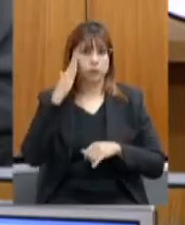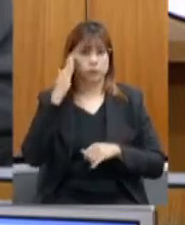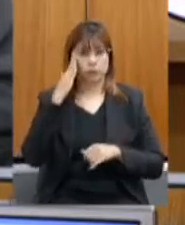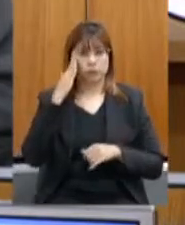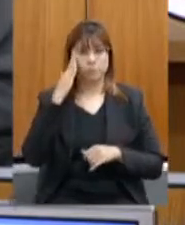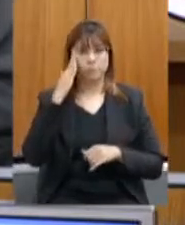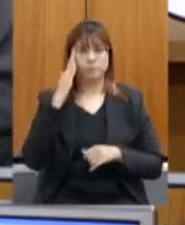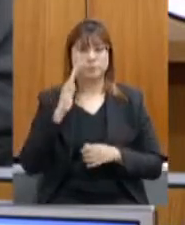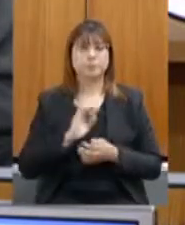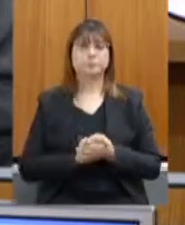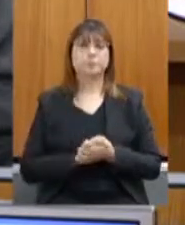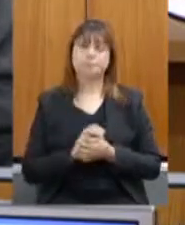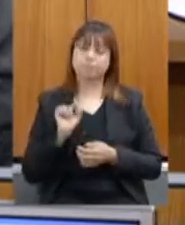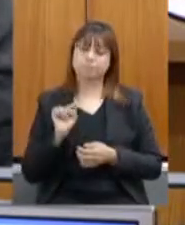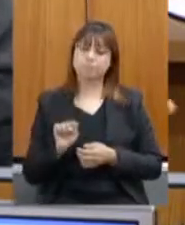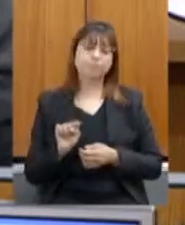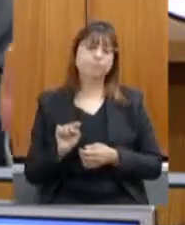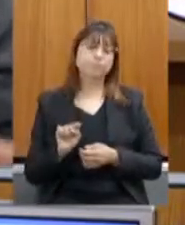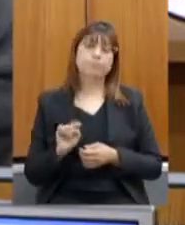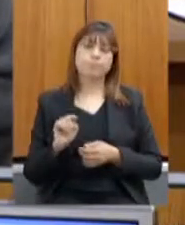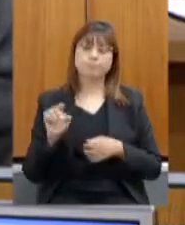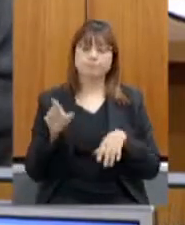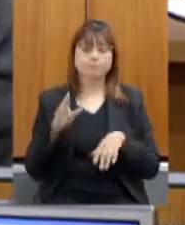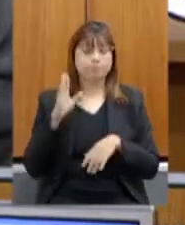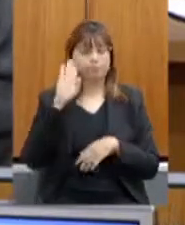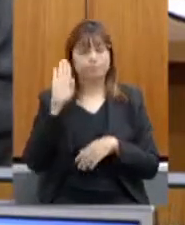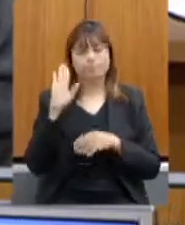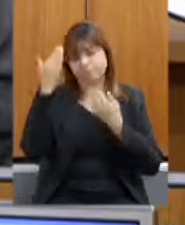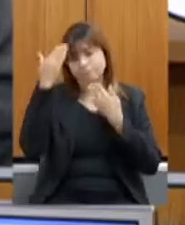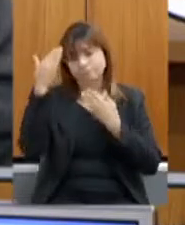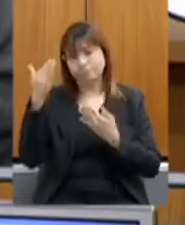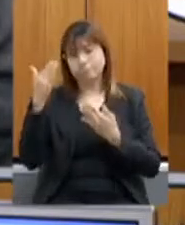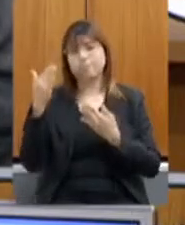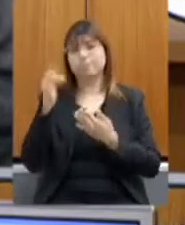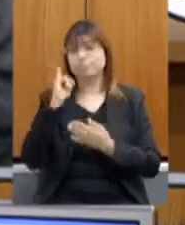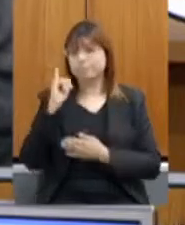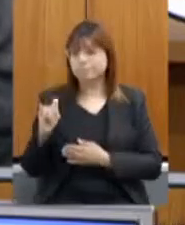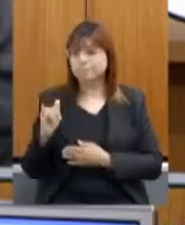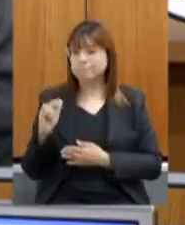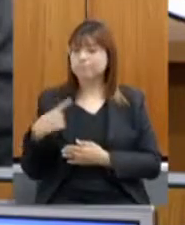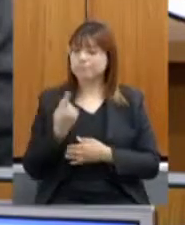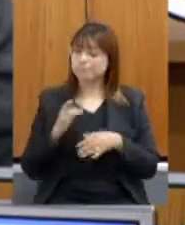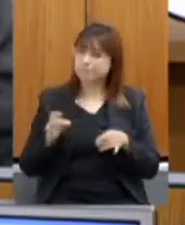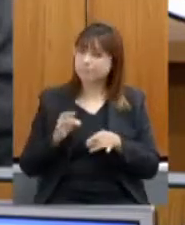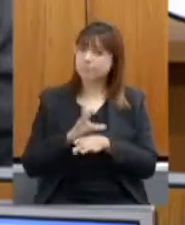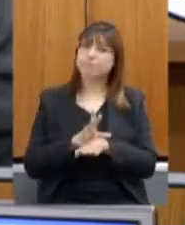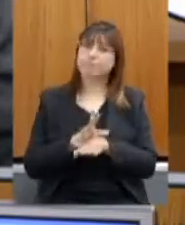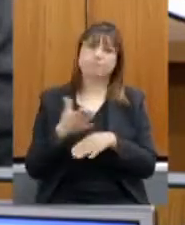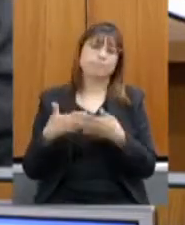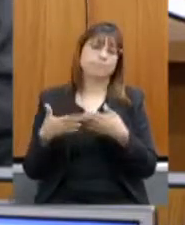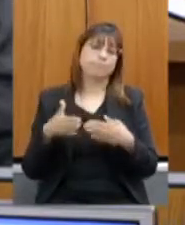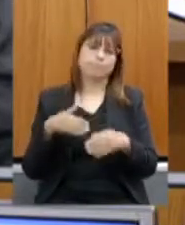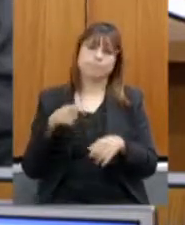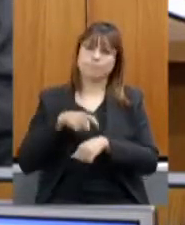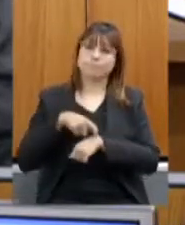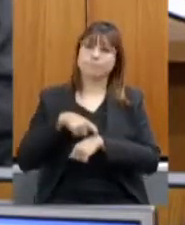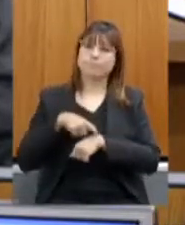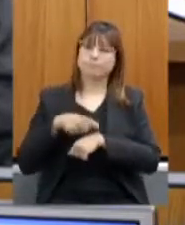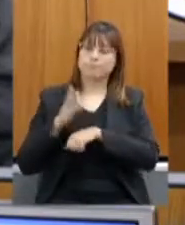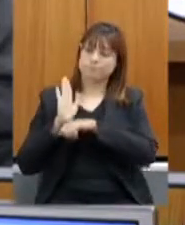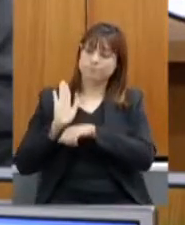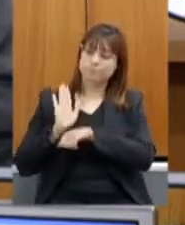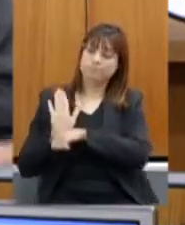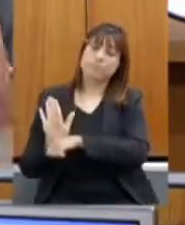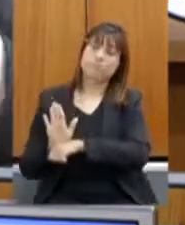recursos era isso e no mais agradecer e dizer que nós estamos aqui pronto e a hora para ajudá-la nessa